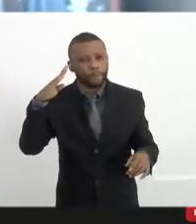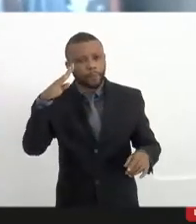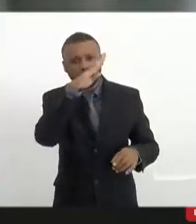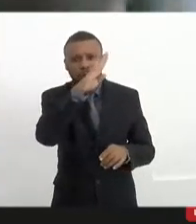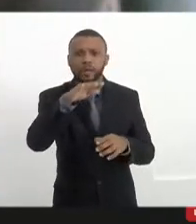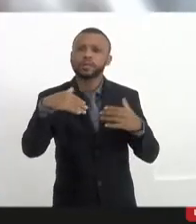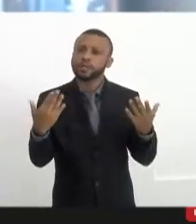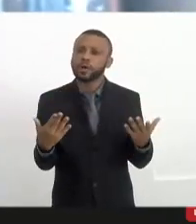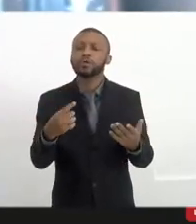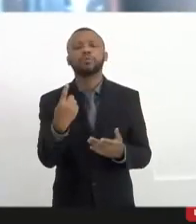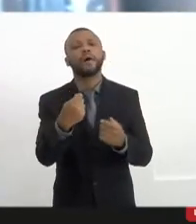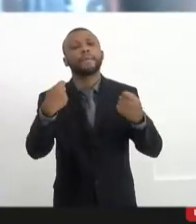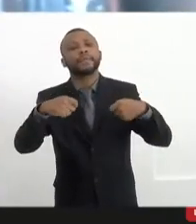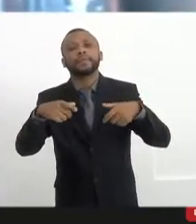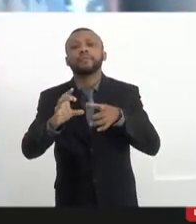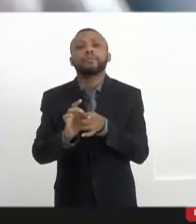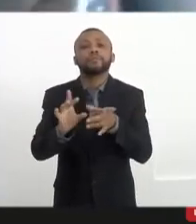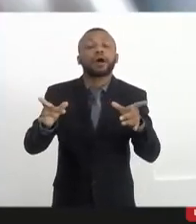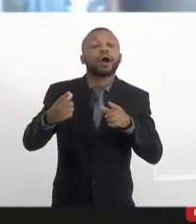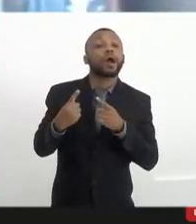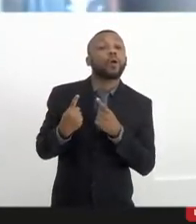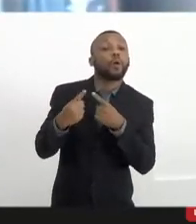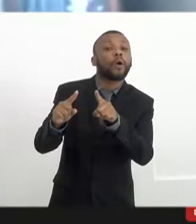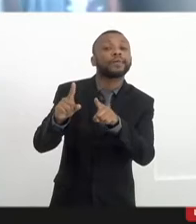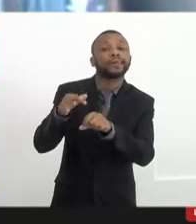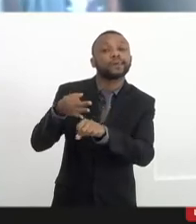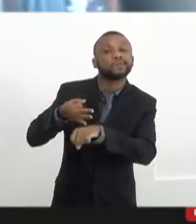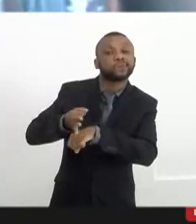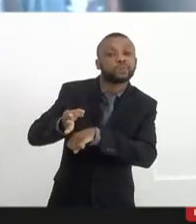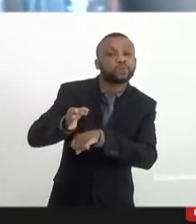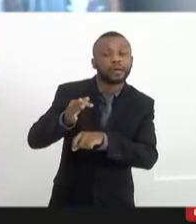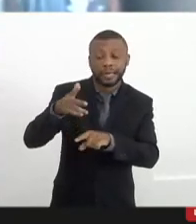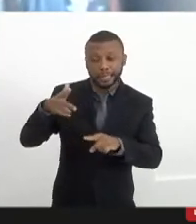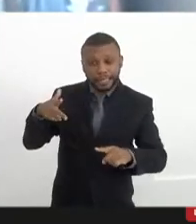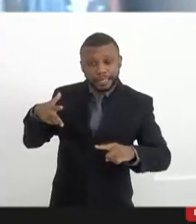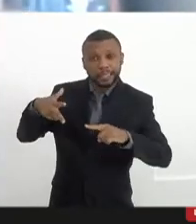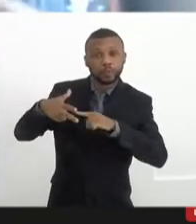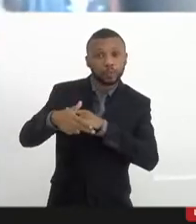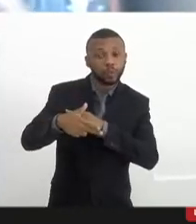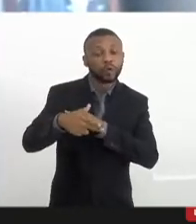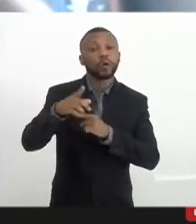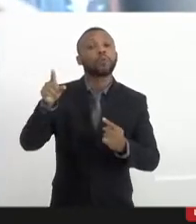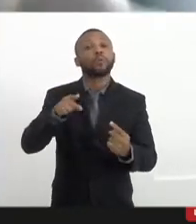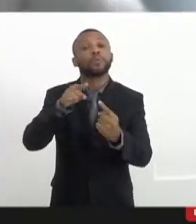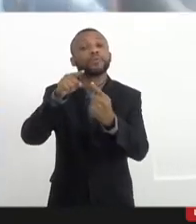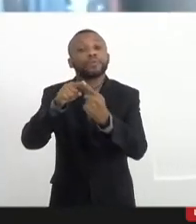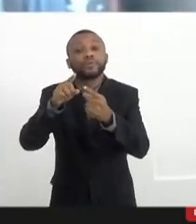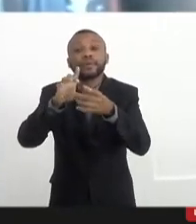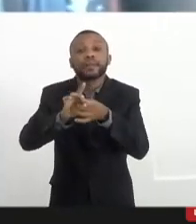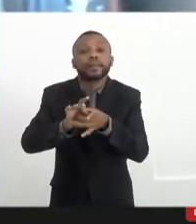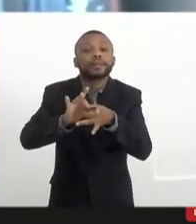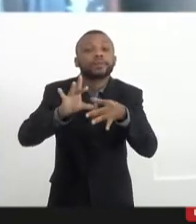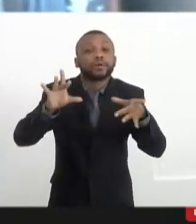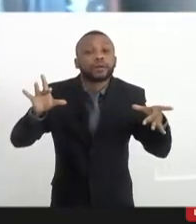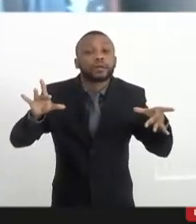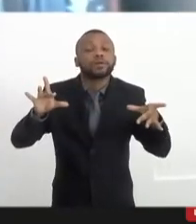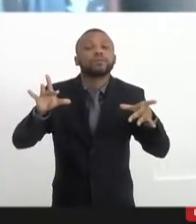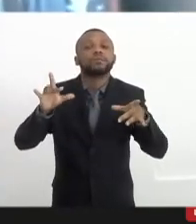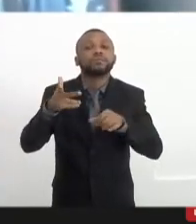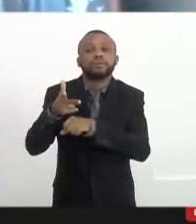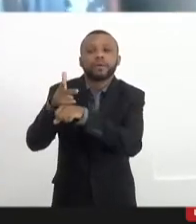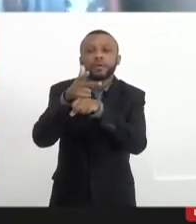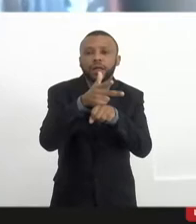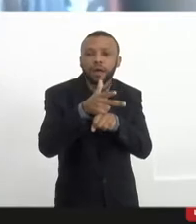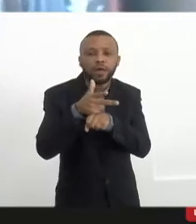sim contra a fake news, contra a censura, pela democratização dos meios de comunicação.